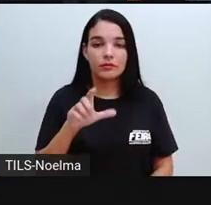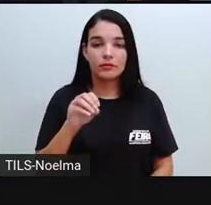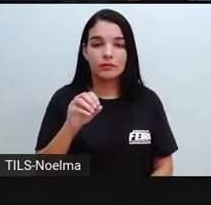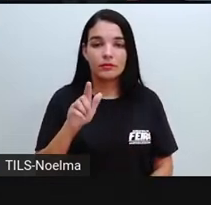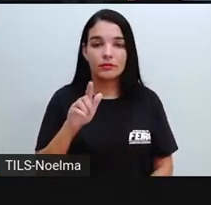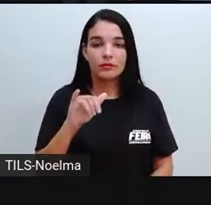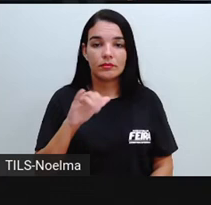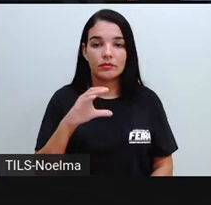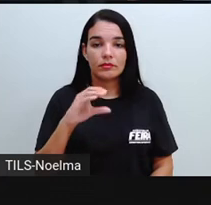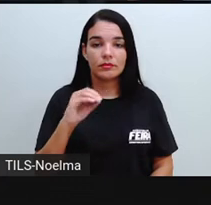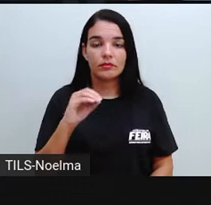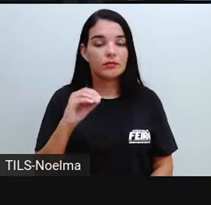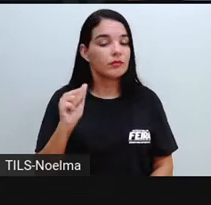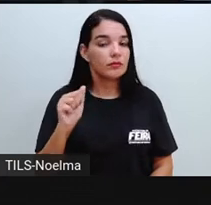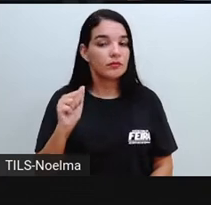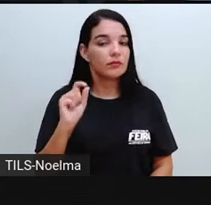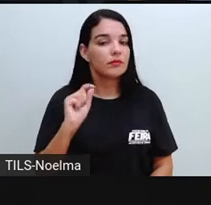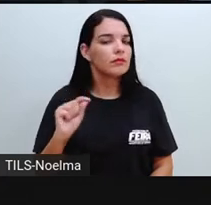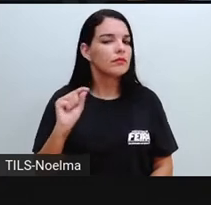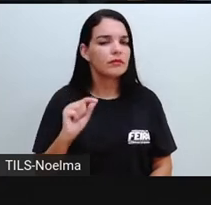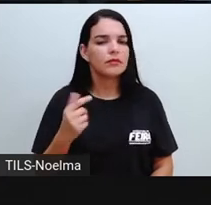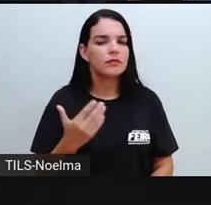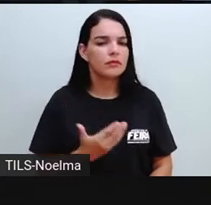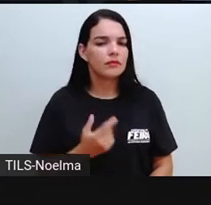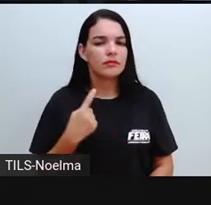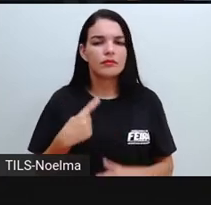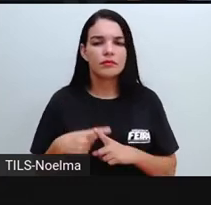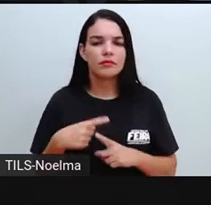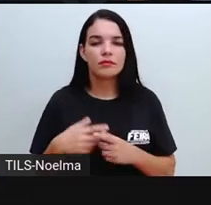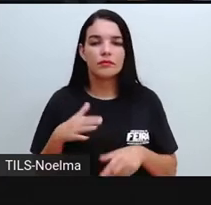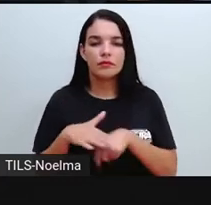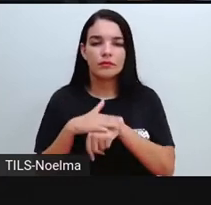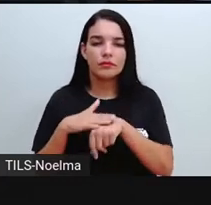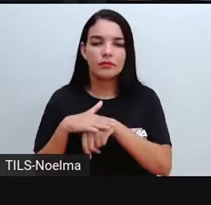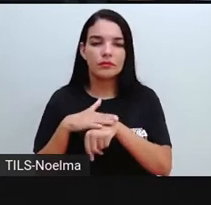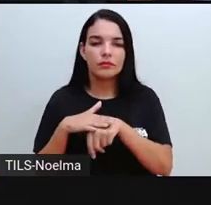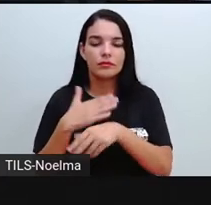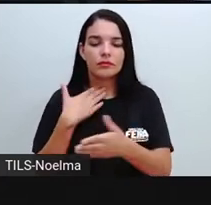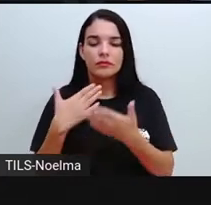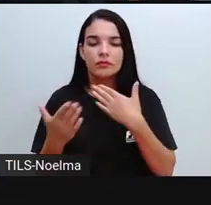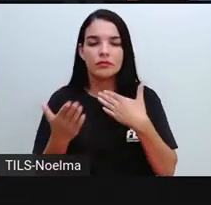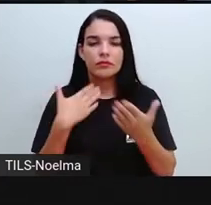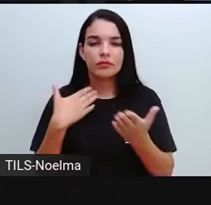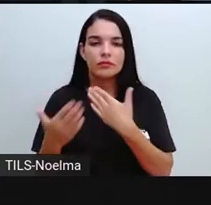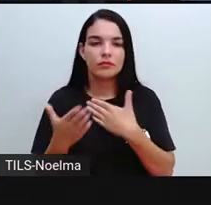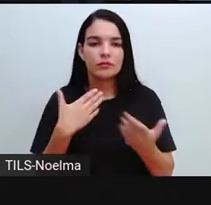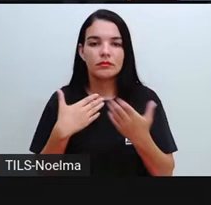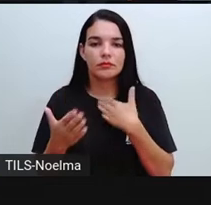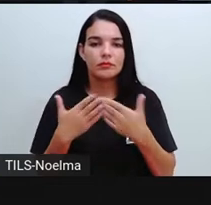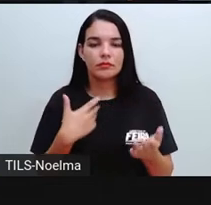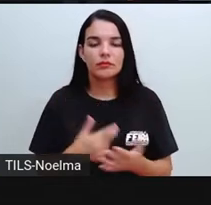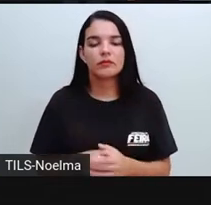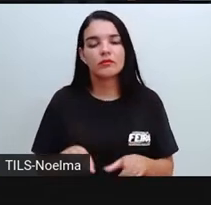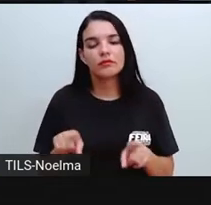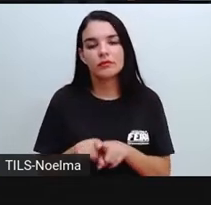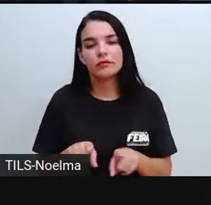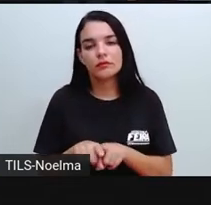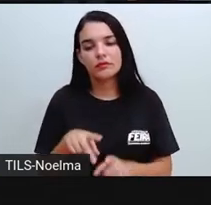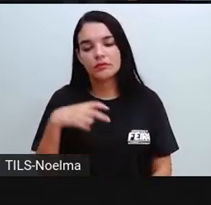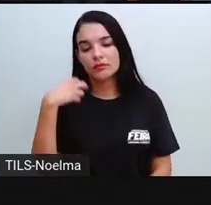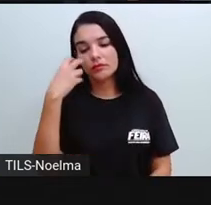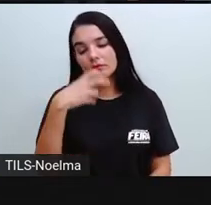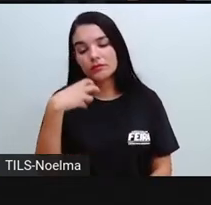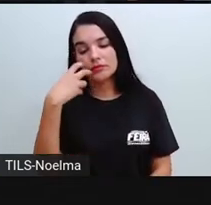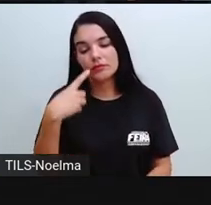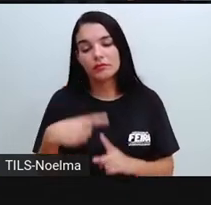Porque ela vai remeter a um diálogo, a uma conversa entre quem está fazendo as perguntas e quem está respondendo. E